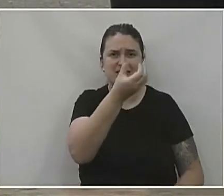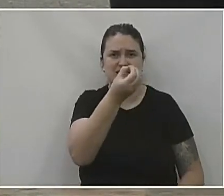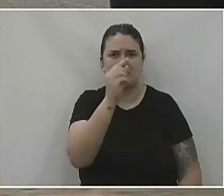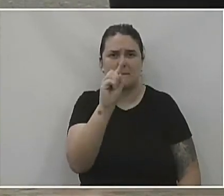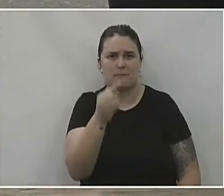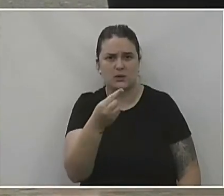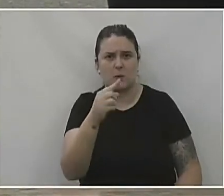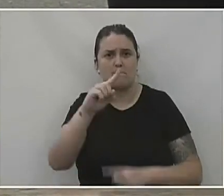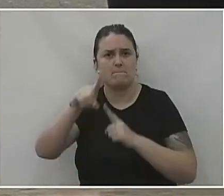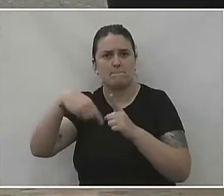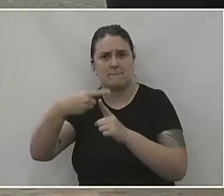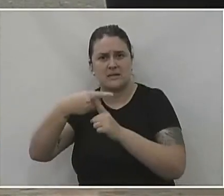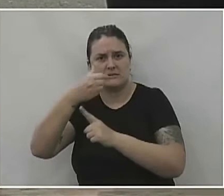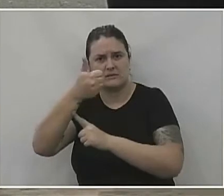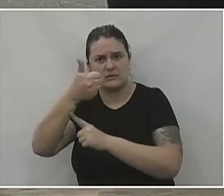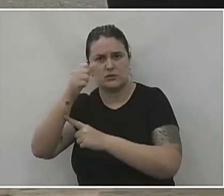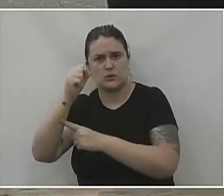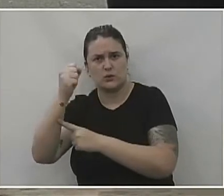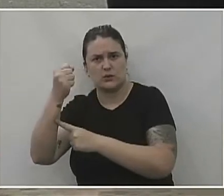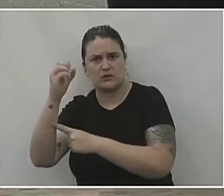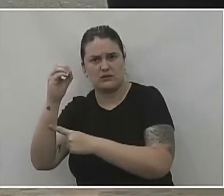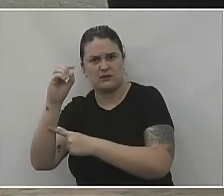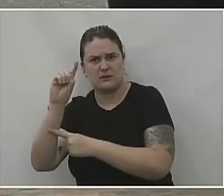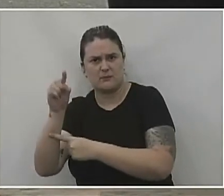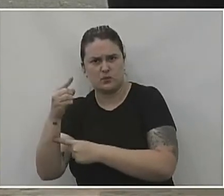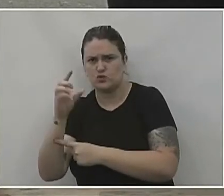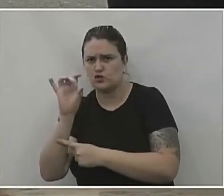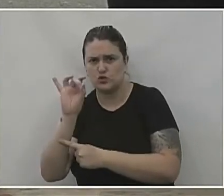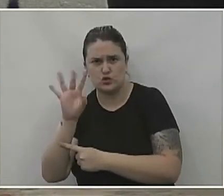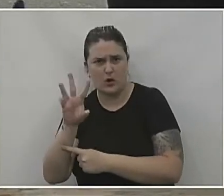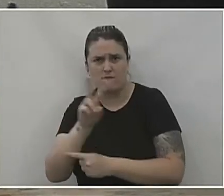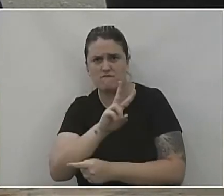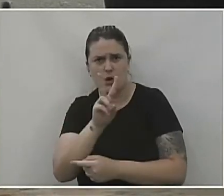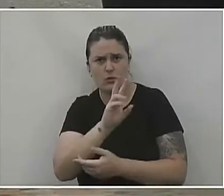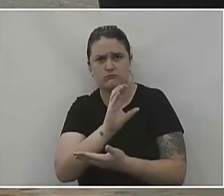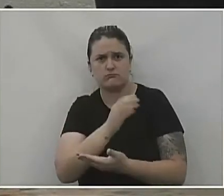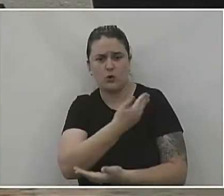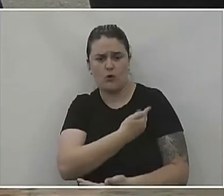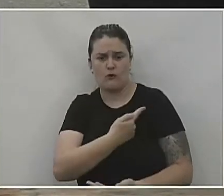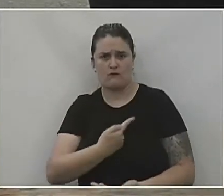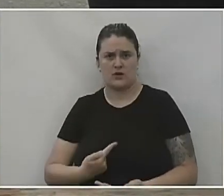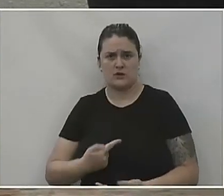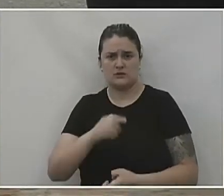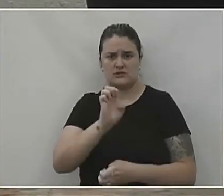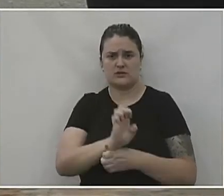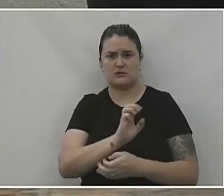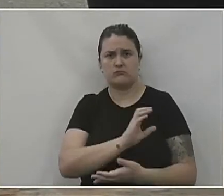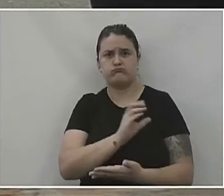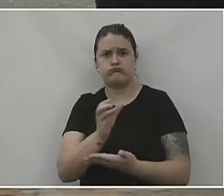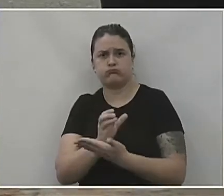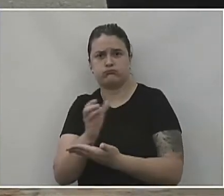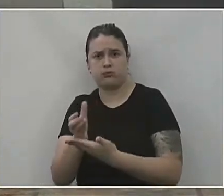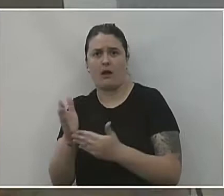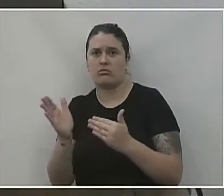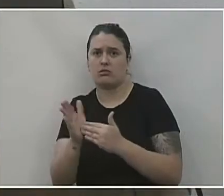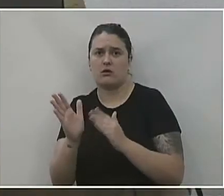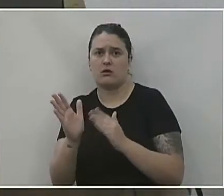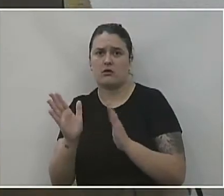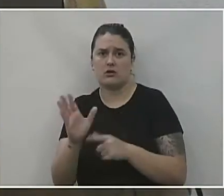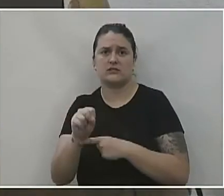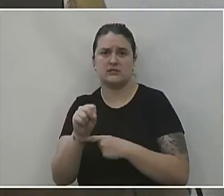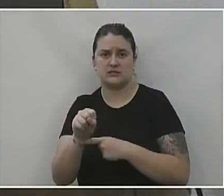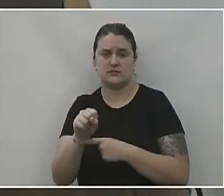mais R$ em 2021. foi só essa verba recebida do Governo do Estado e do Governo Federal? Por enquanto, sim. Até agora, sim.